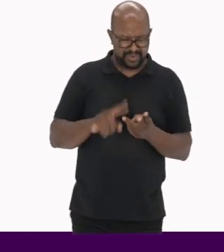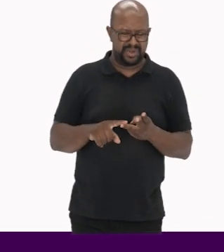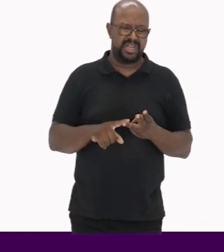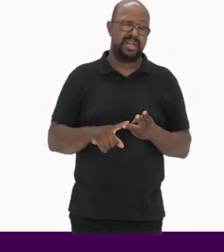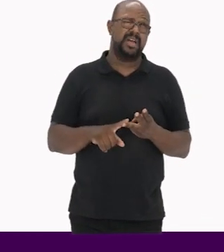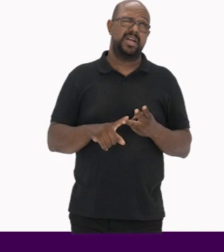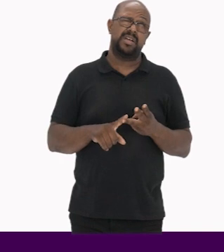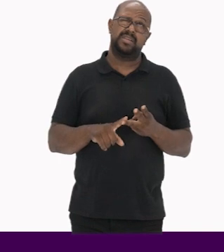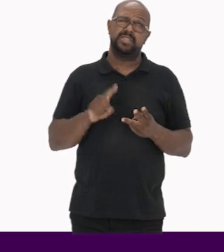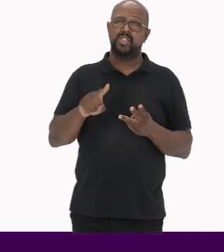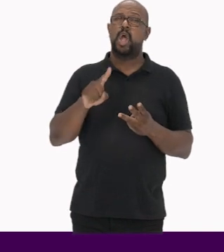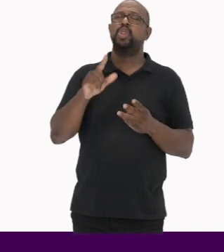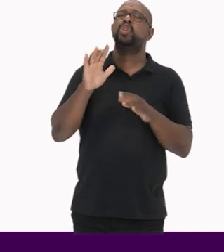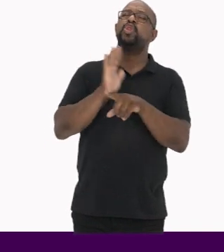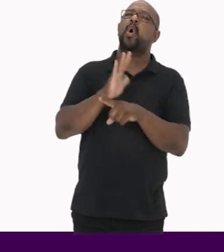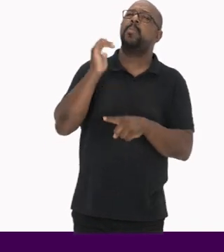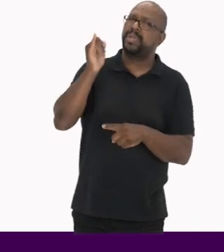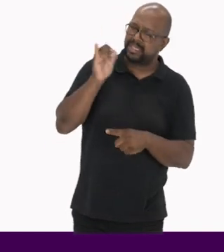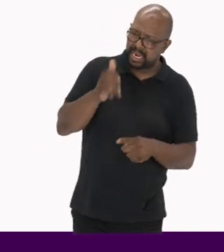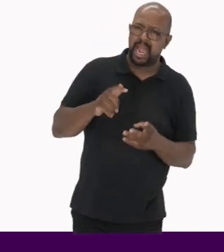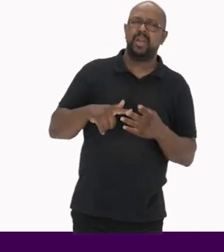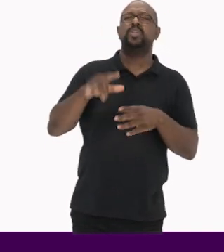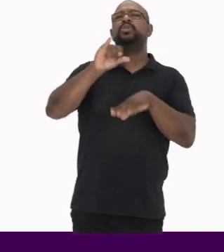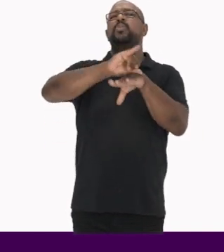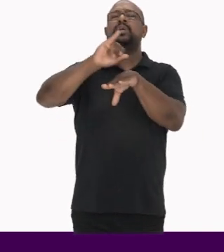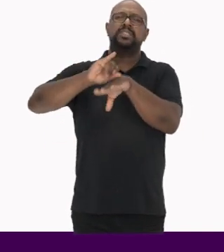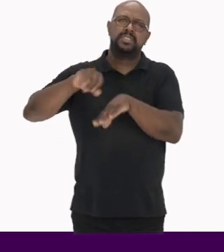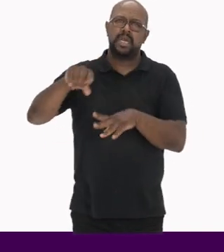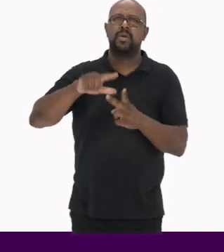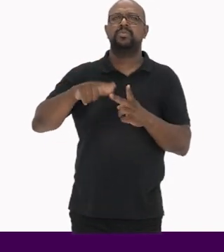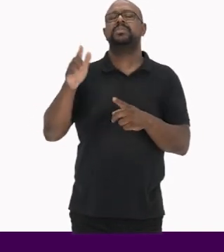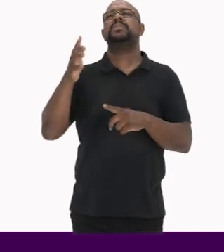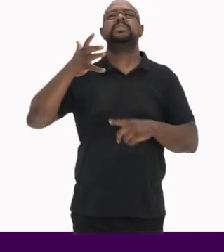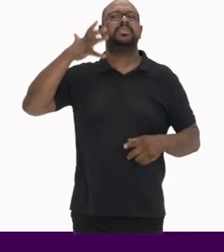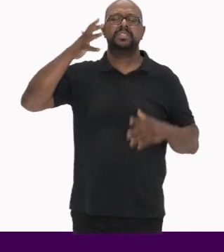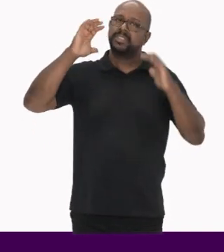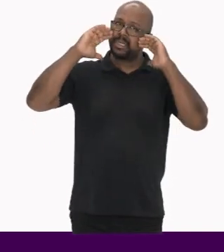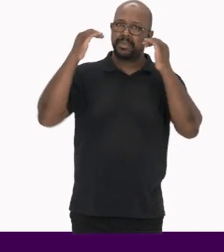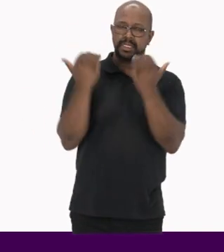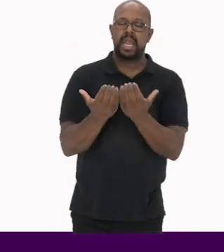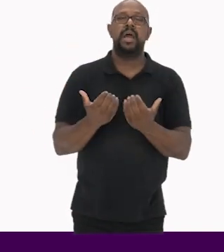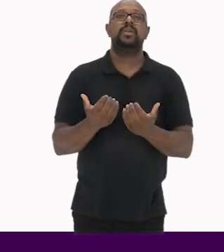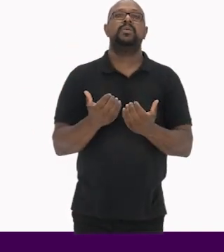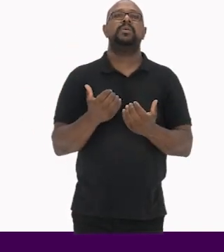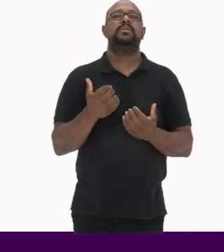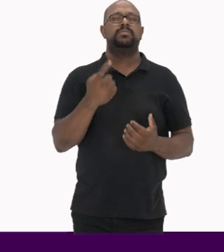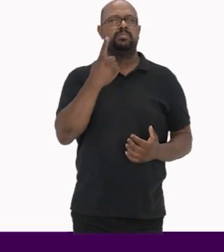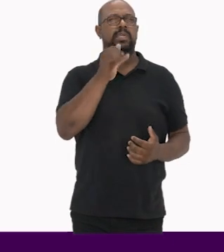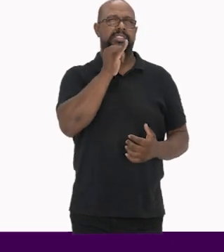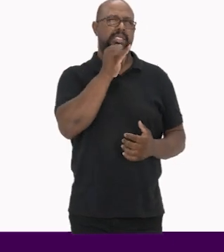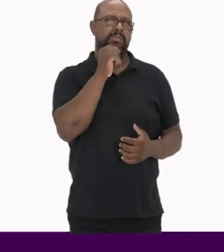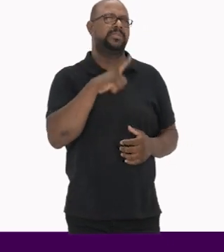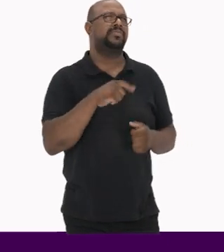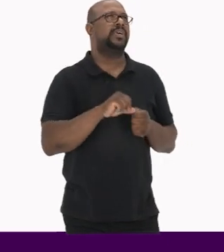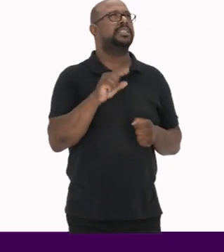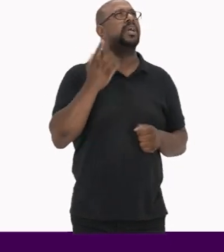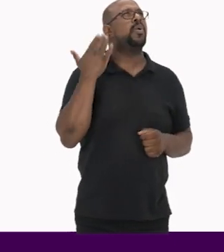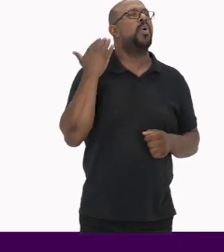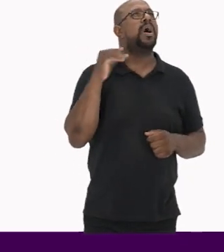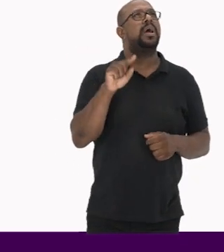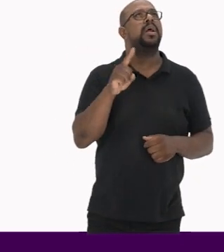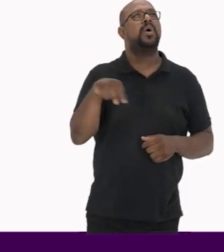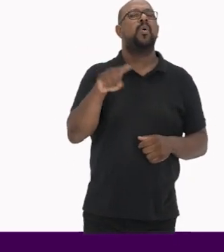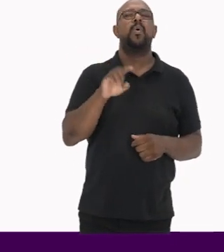Podem ser realizados documentários, exposições, seminários Um exemplo do que a gente realizou agora,